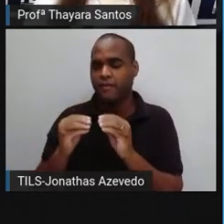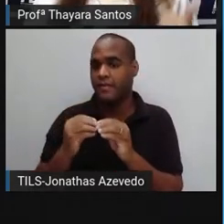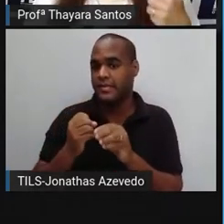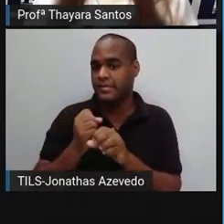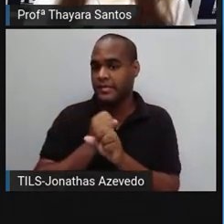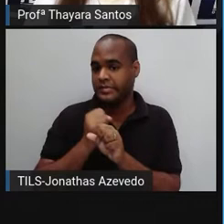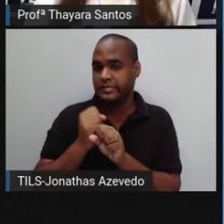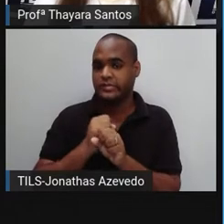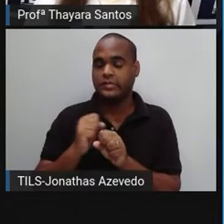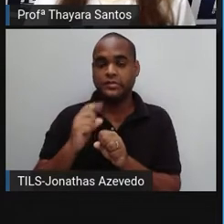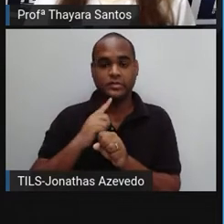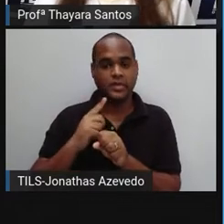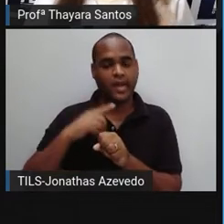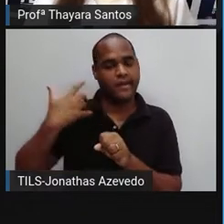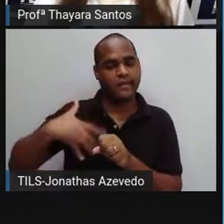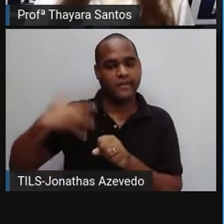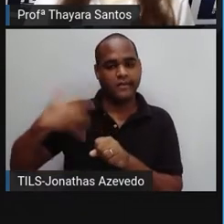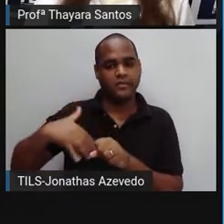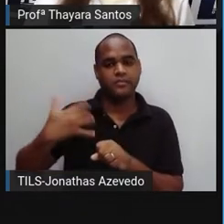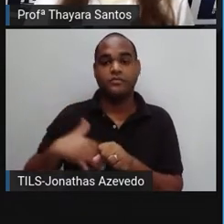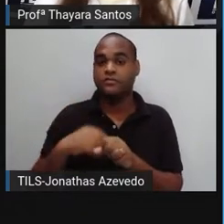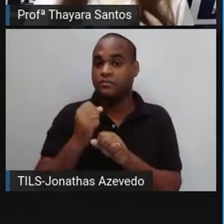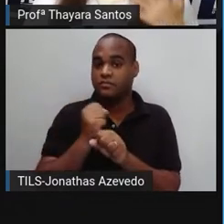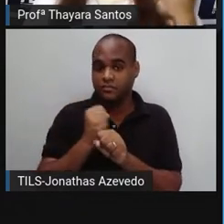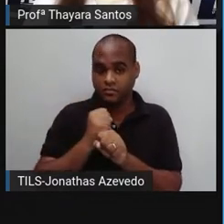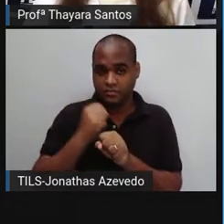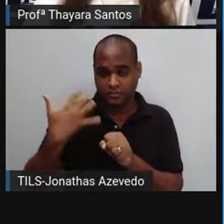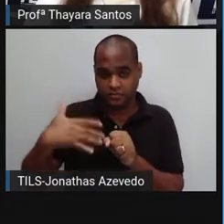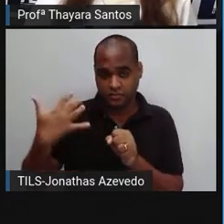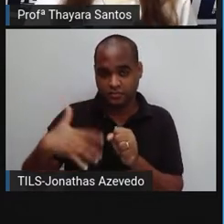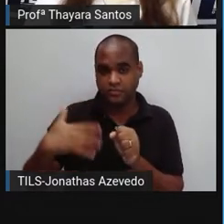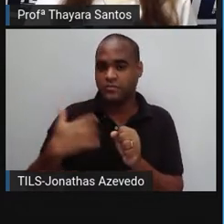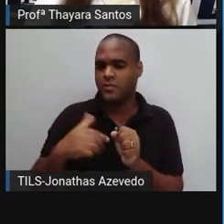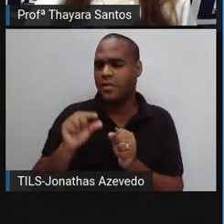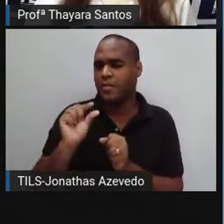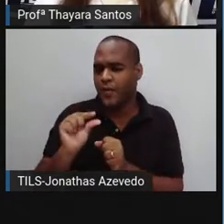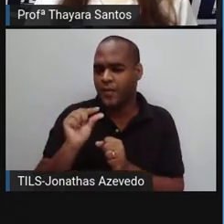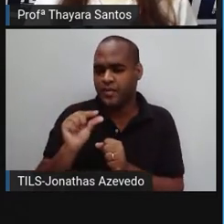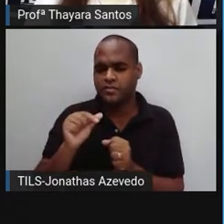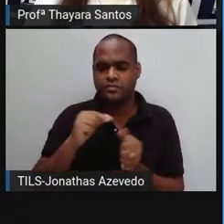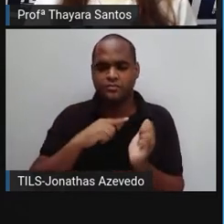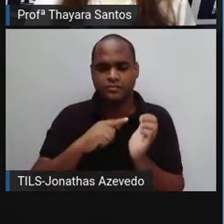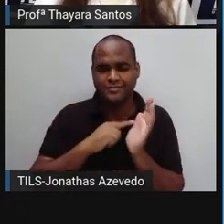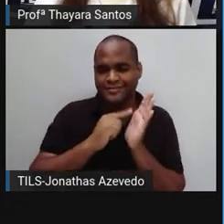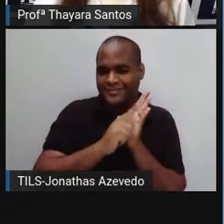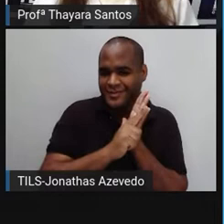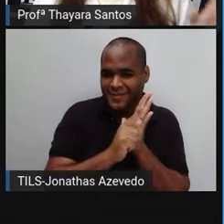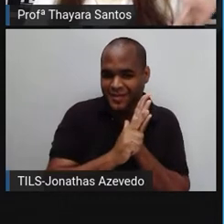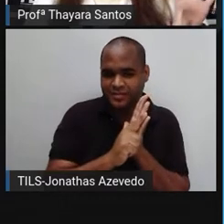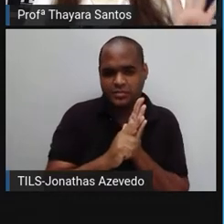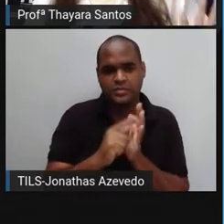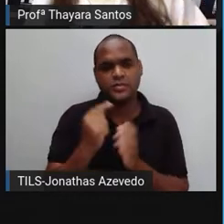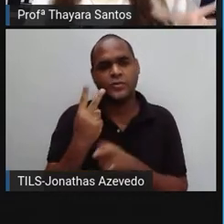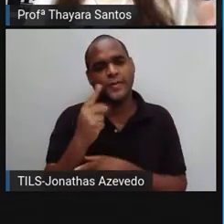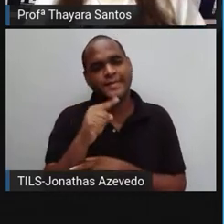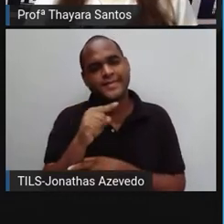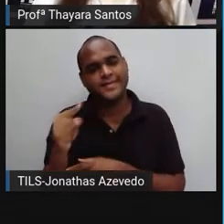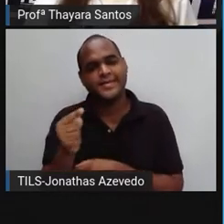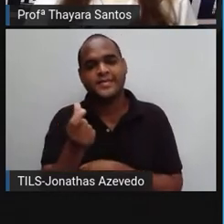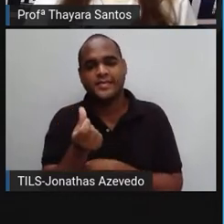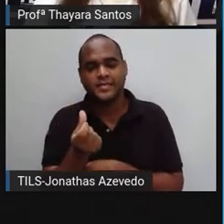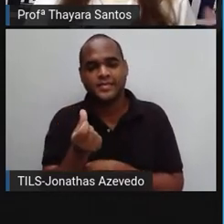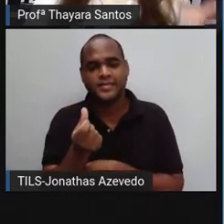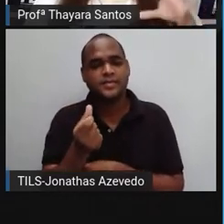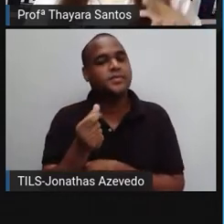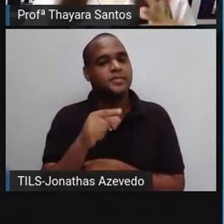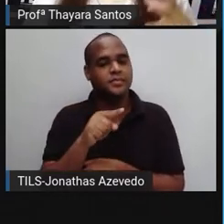Primeiro, o material que ele leva pouco tempo para se decompor é o jornal. Tem aí. O jornal, ele leva entre duas a seis